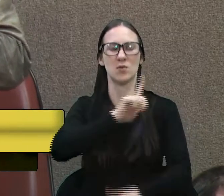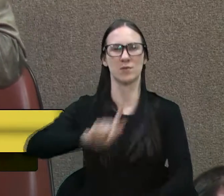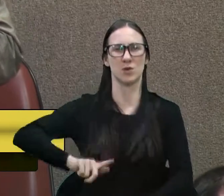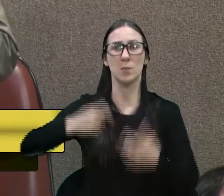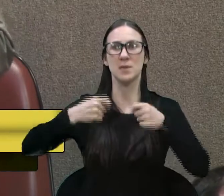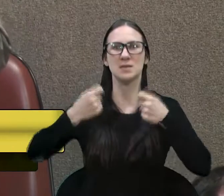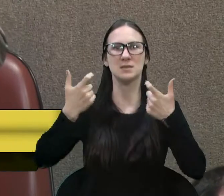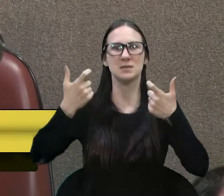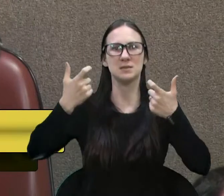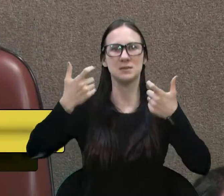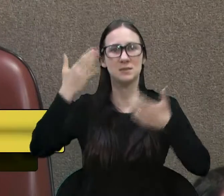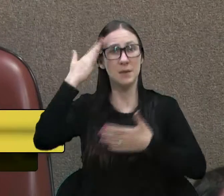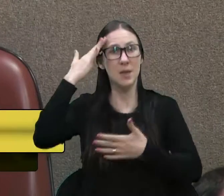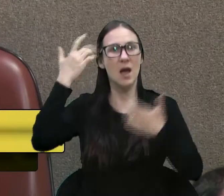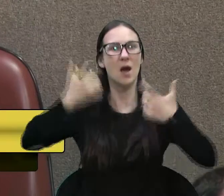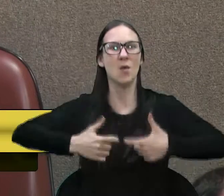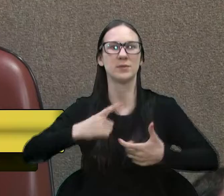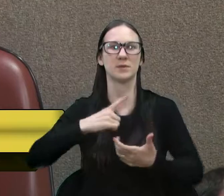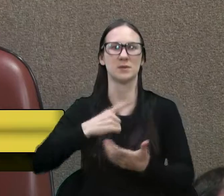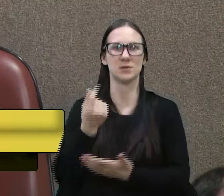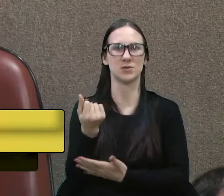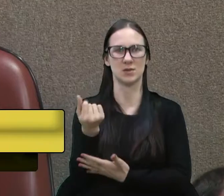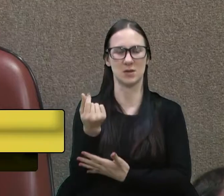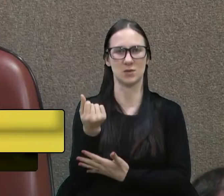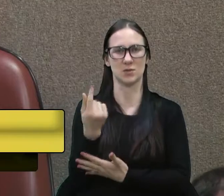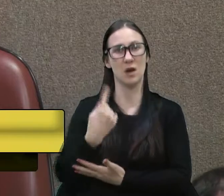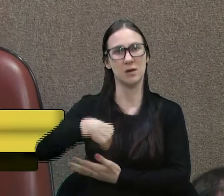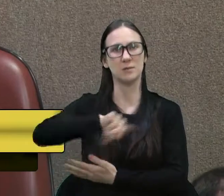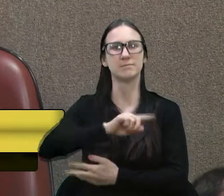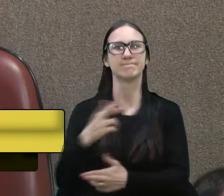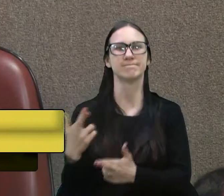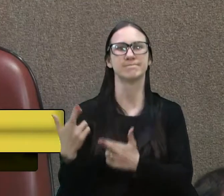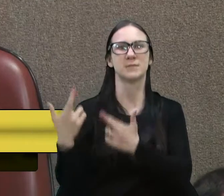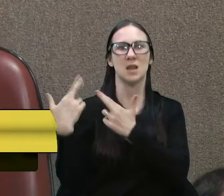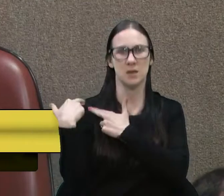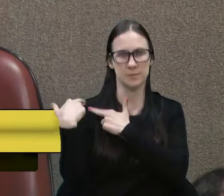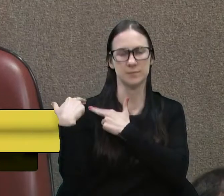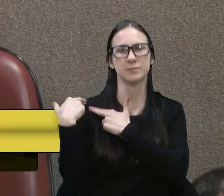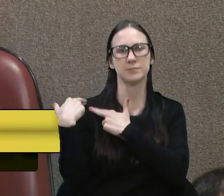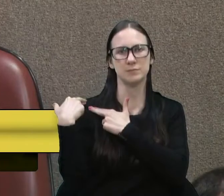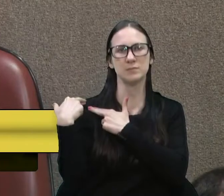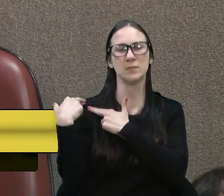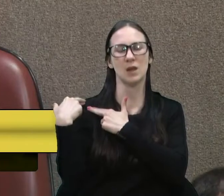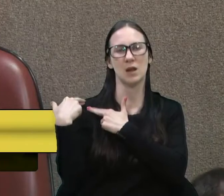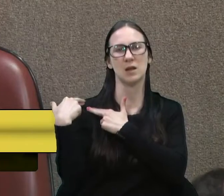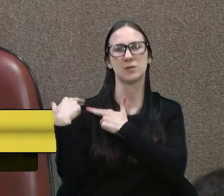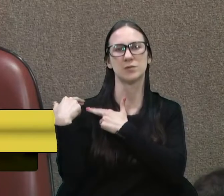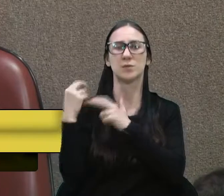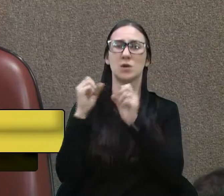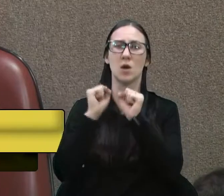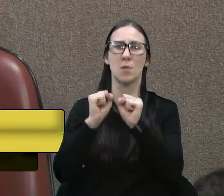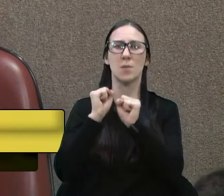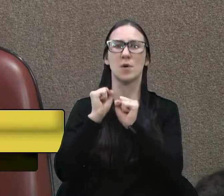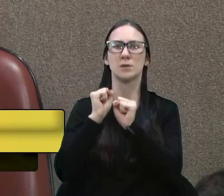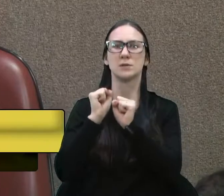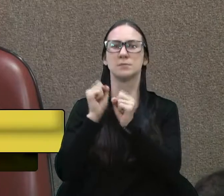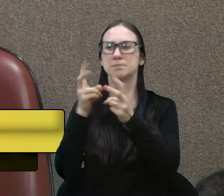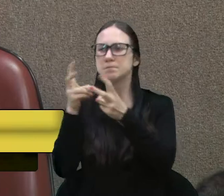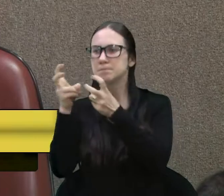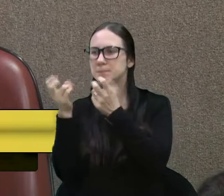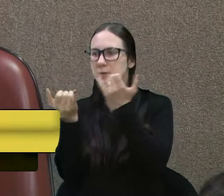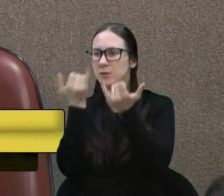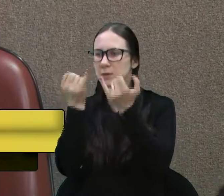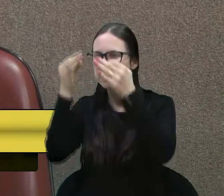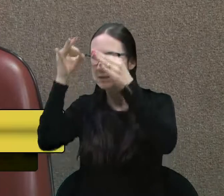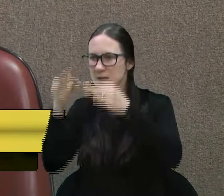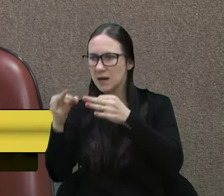nós também sermos responsáveis, nós podemos indicar sabendo de onde pode vir